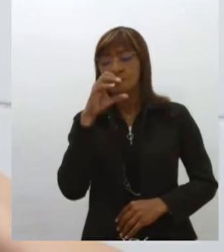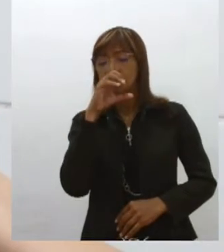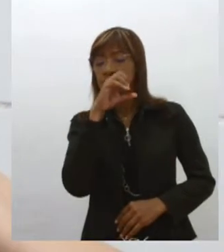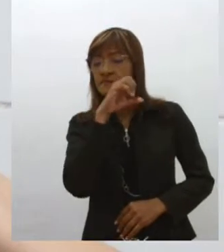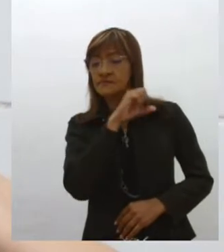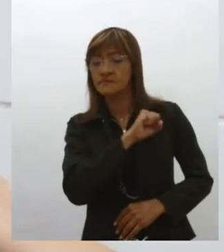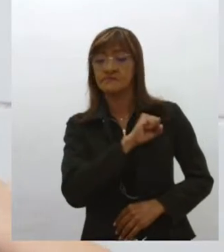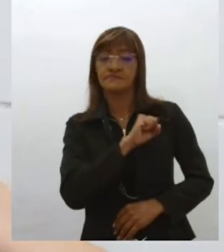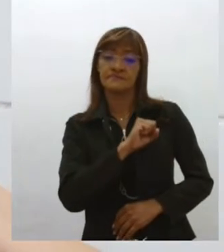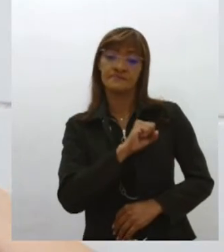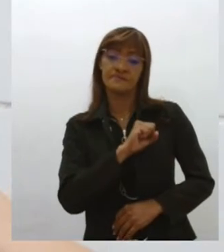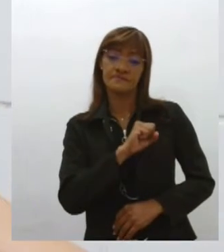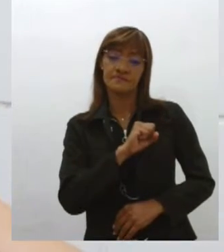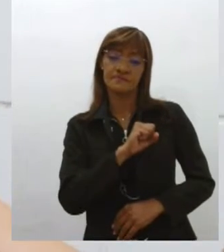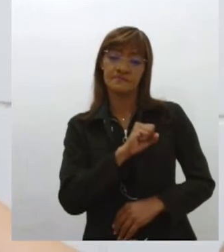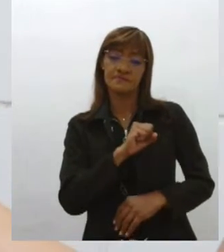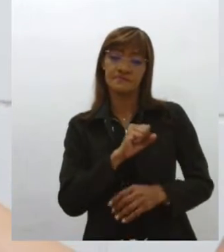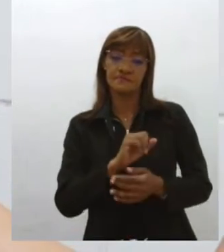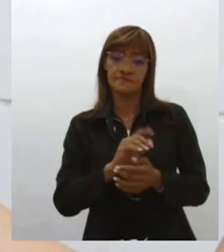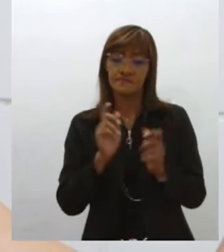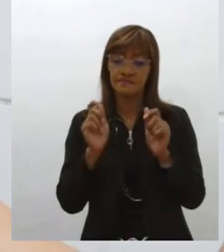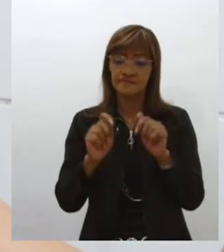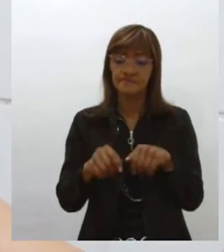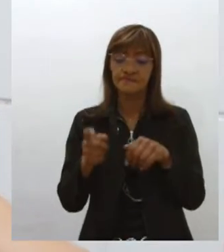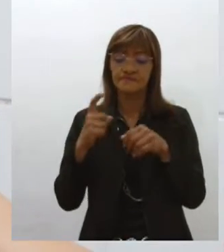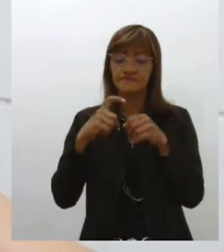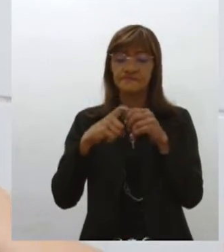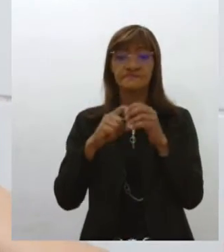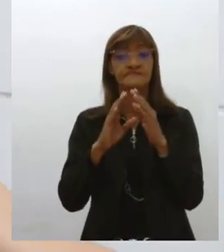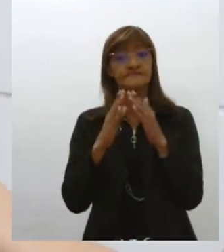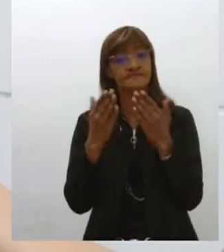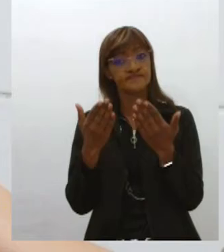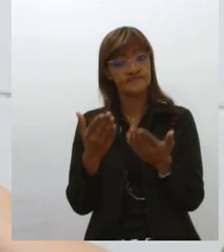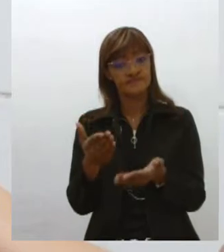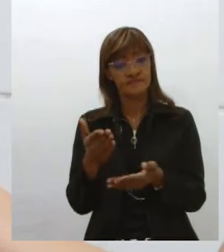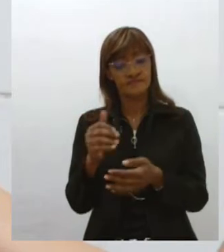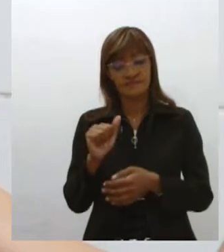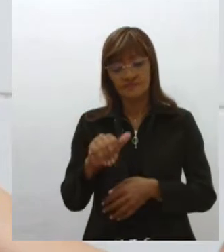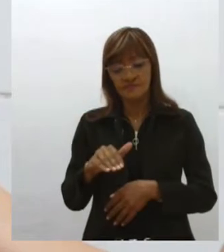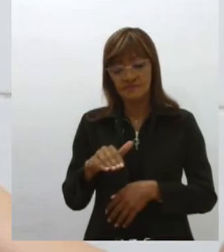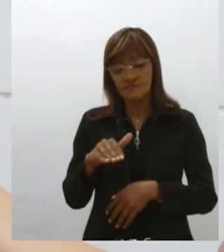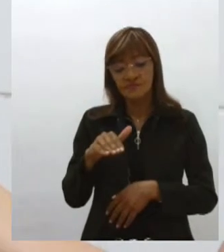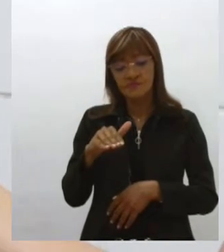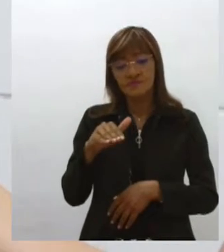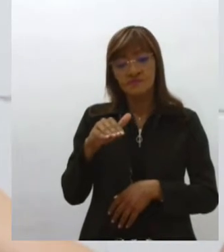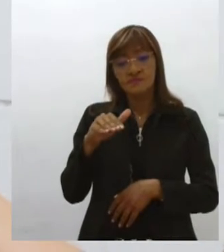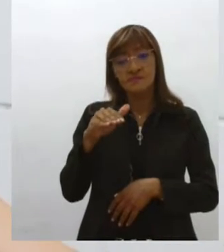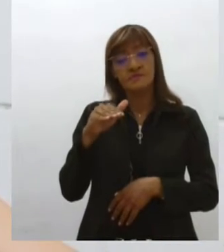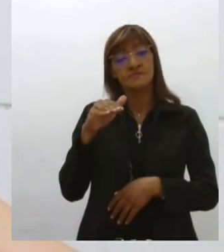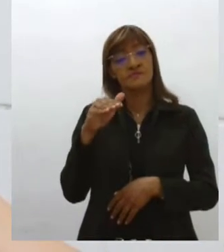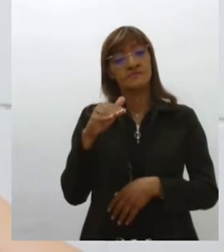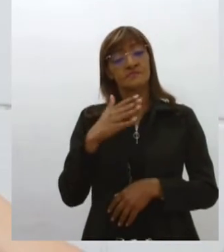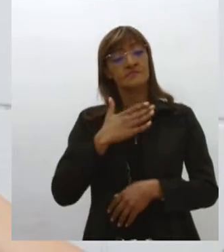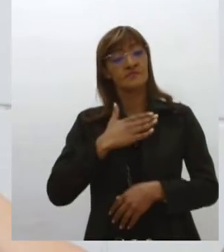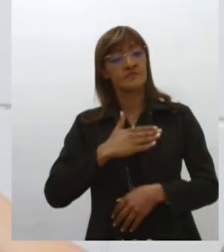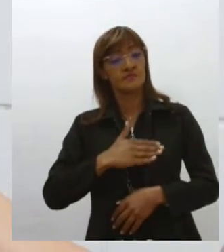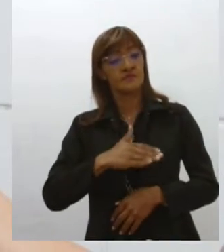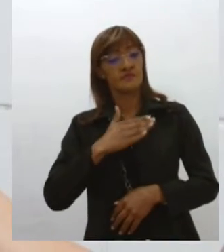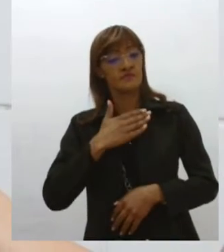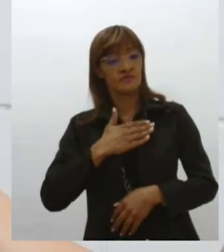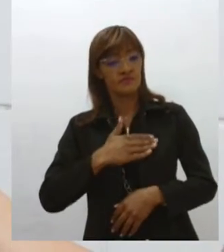dessa UTI, para que ele tenha um crescimento e um desenvolvimento tranquilo e realmente a gente faça